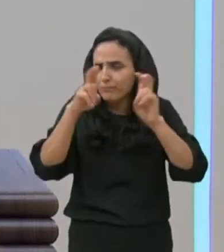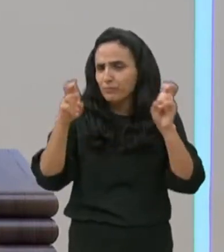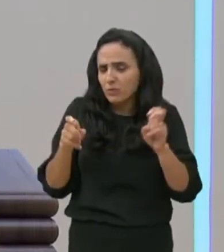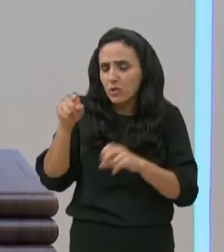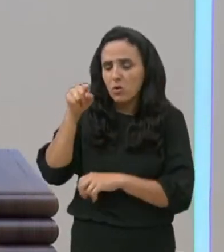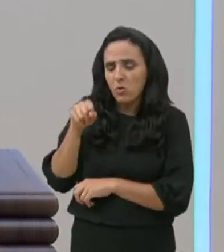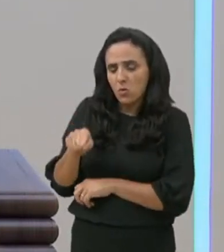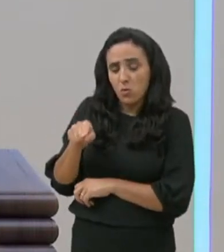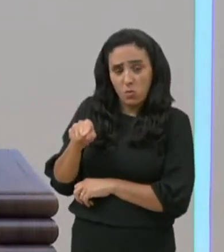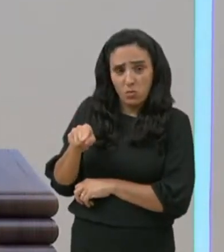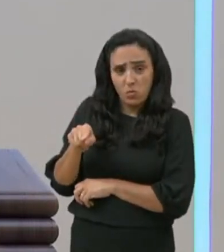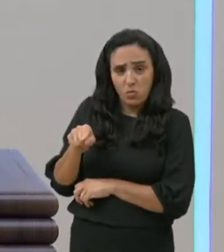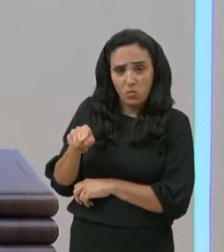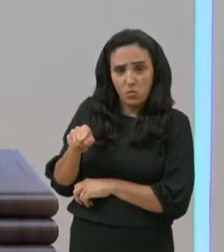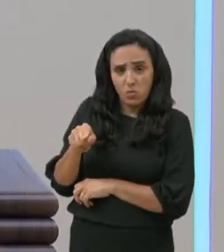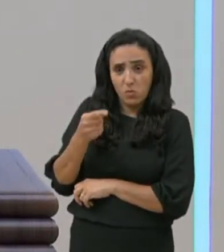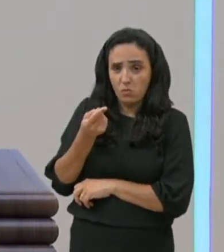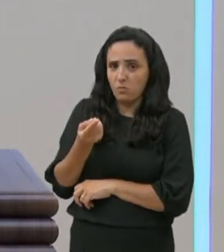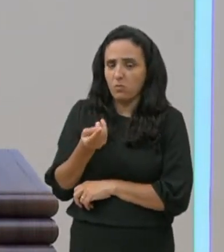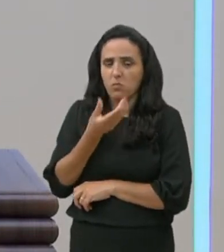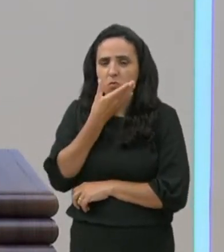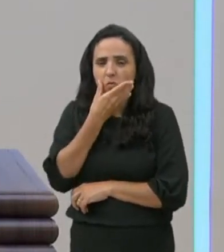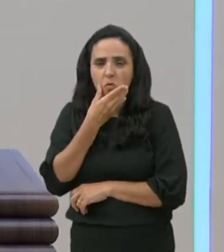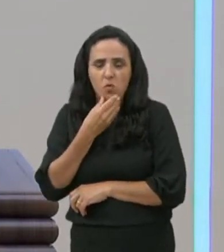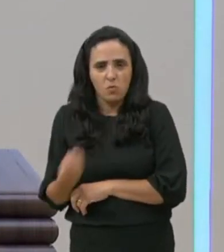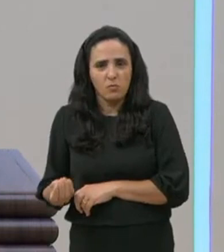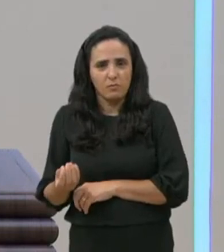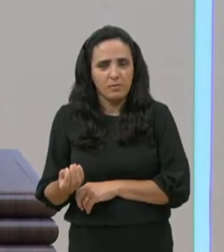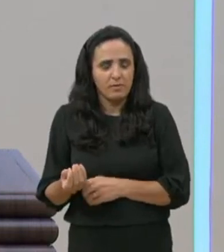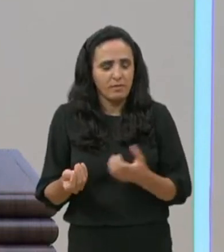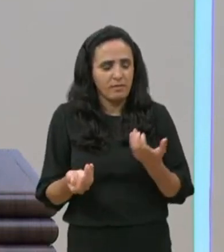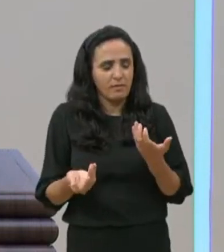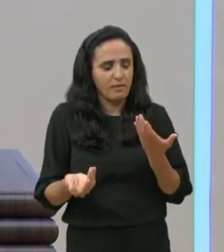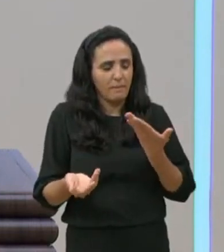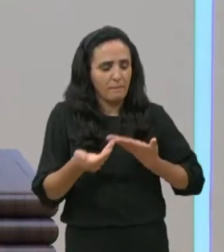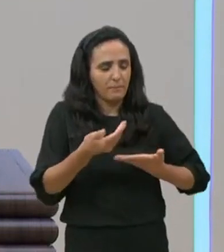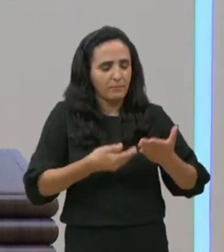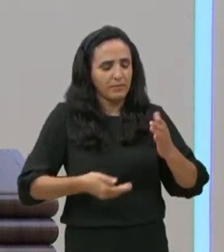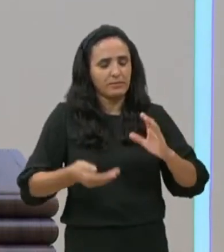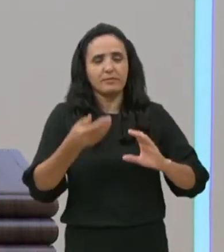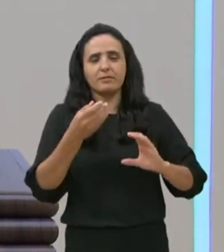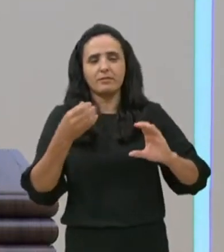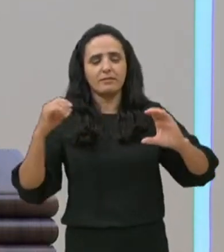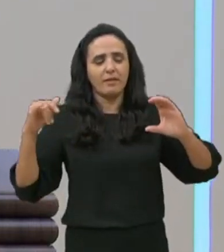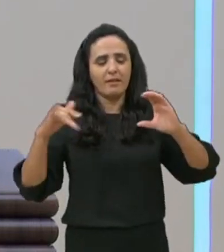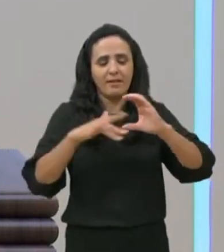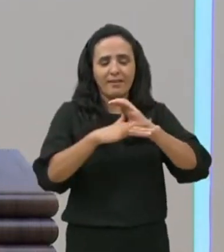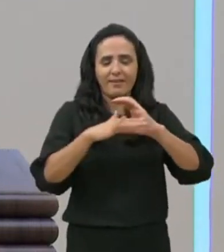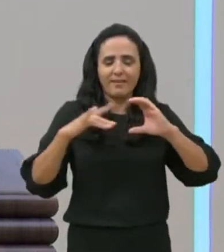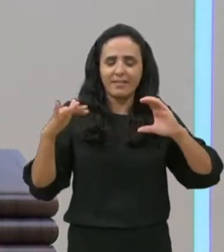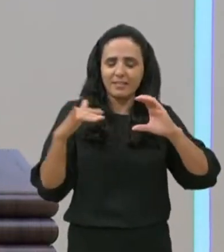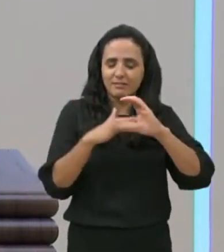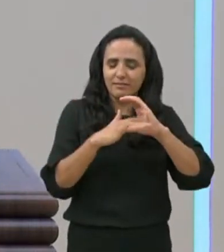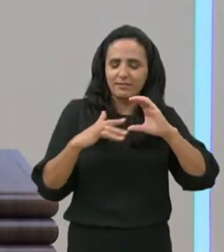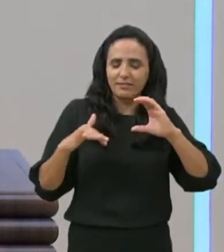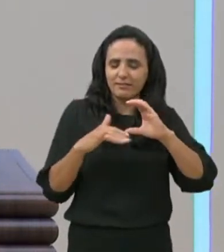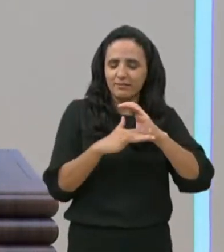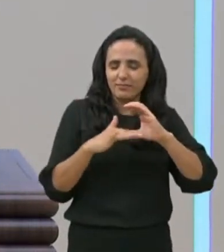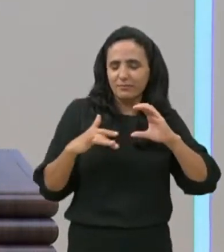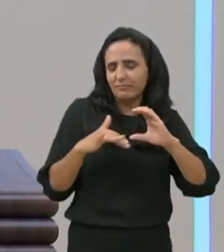Centurião de Cafarnaum, que também está registrada no Evangelho de Jesus,